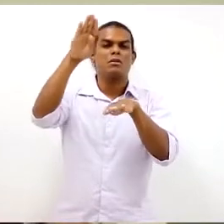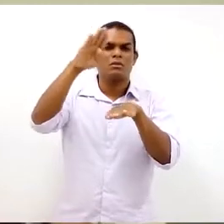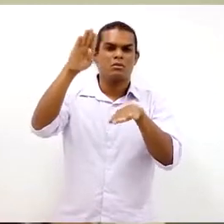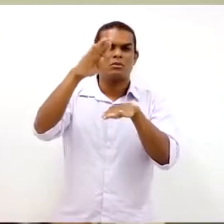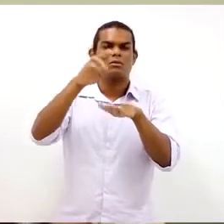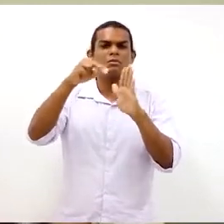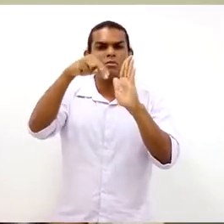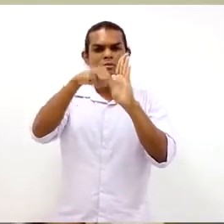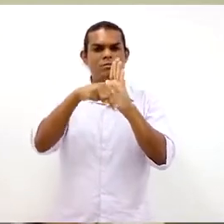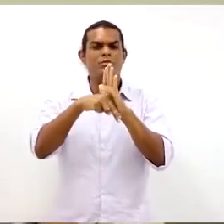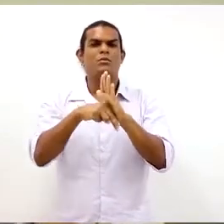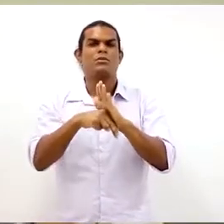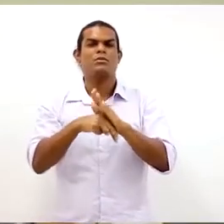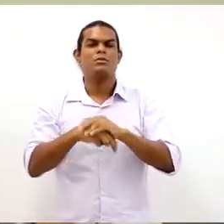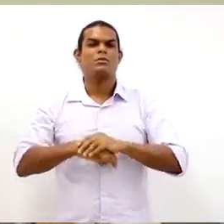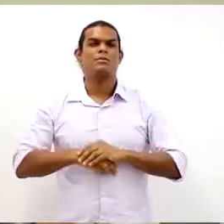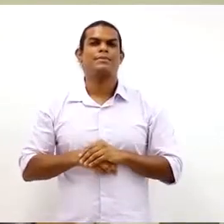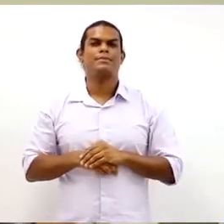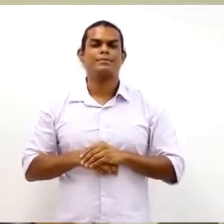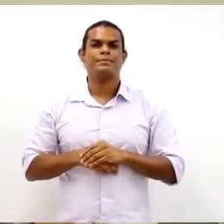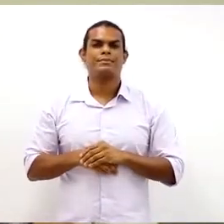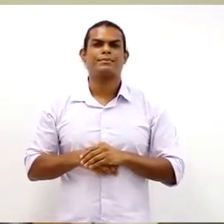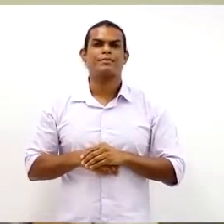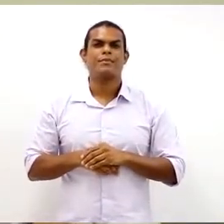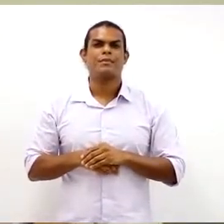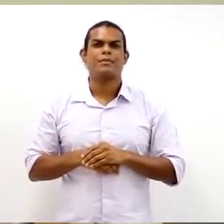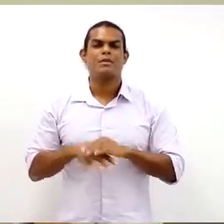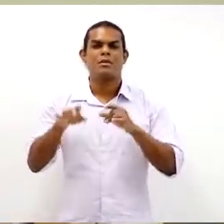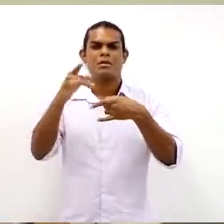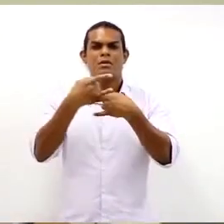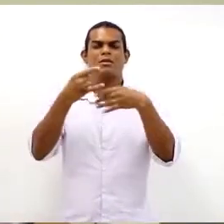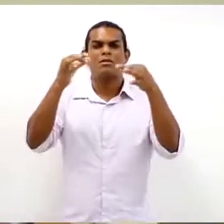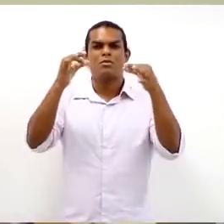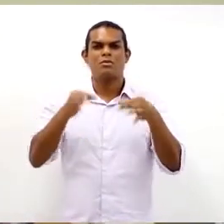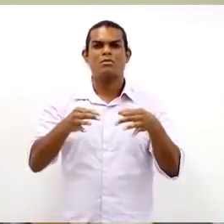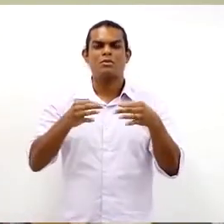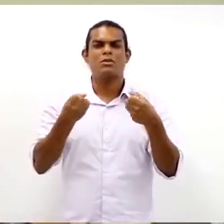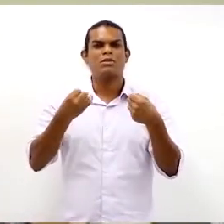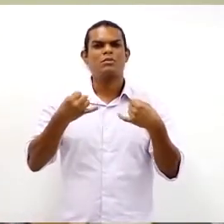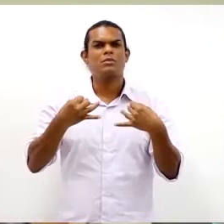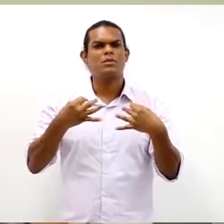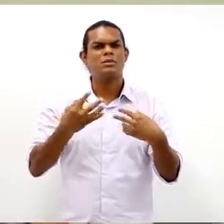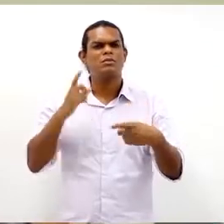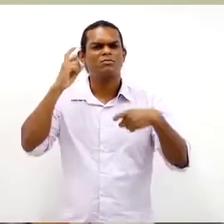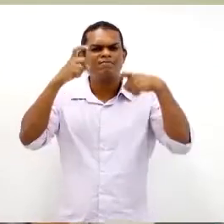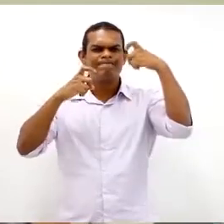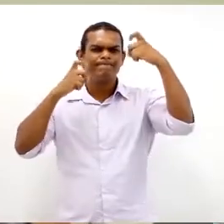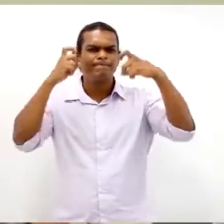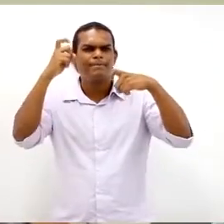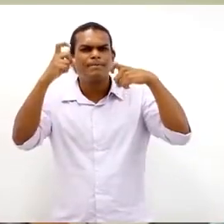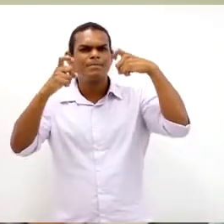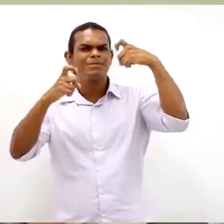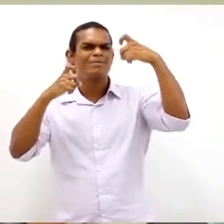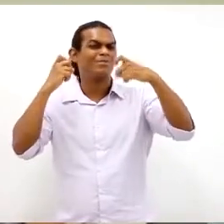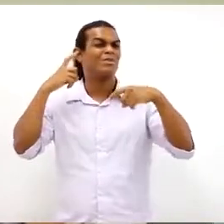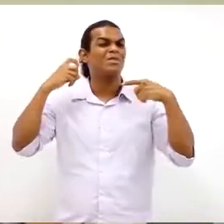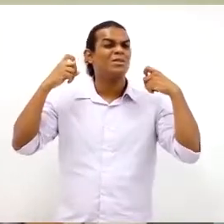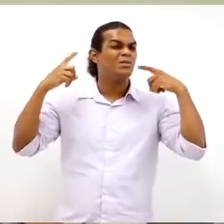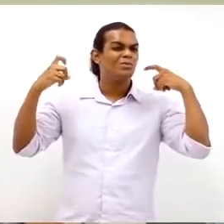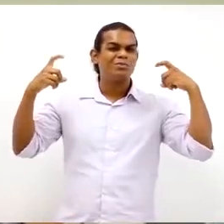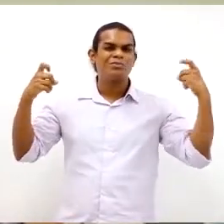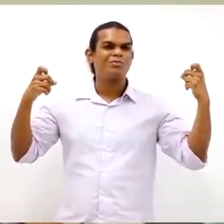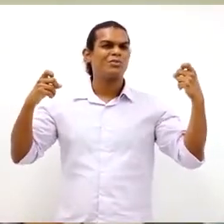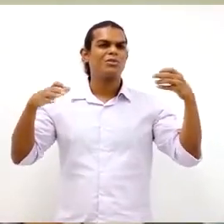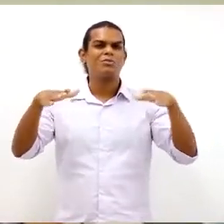regulamentadora. Nós, como estamos falando da norma regulamentadora de ergonomia, também existe a preocupação em relação ao som a zoada no